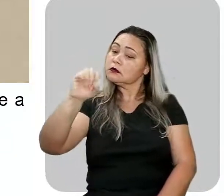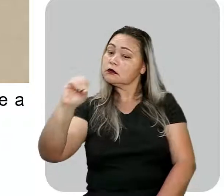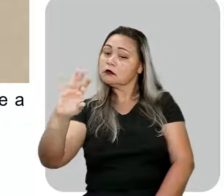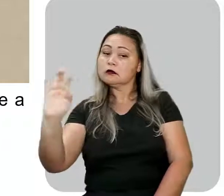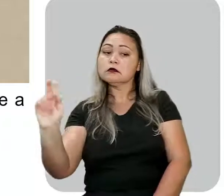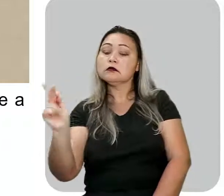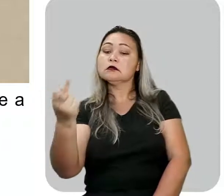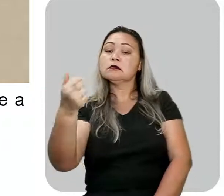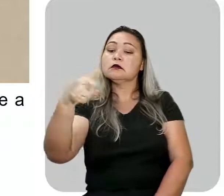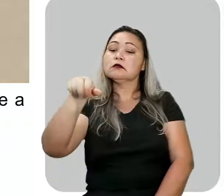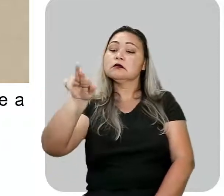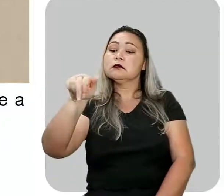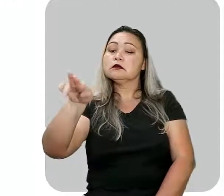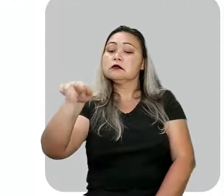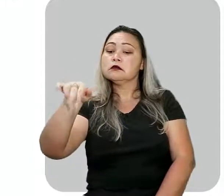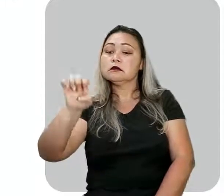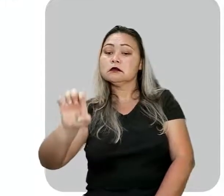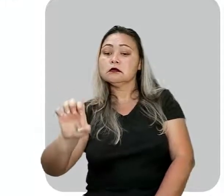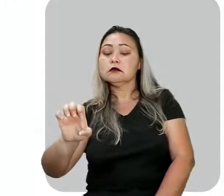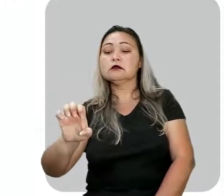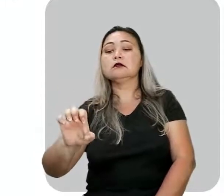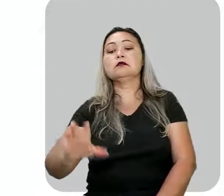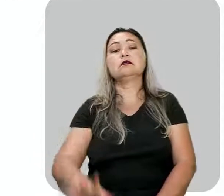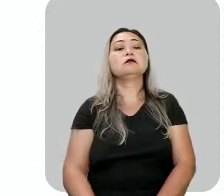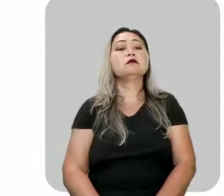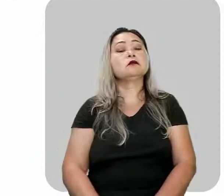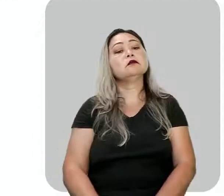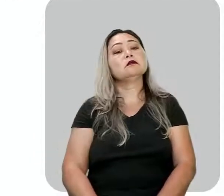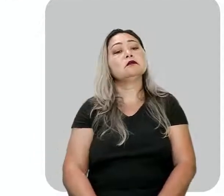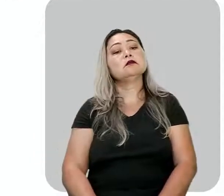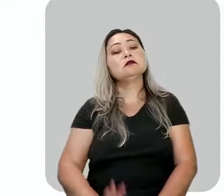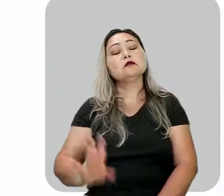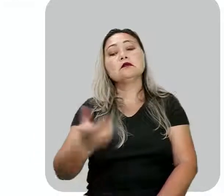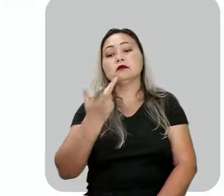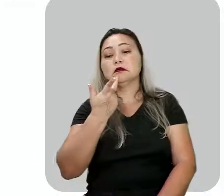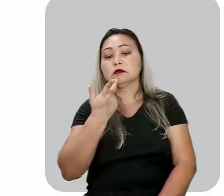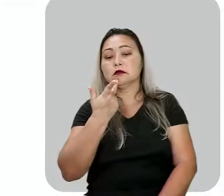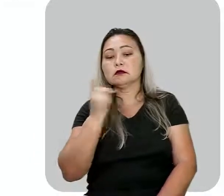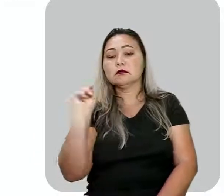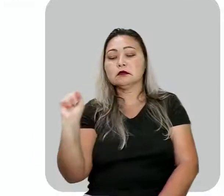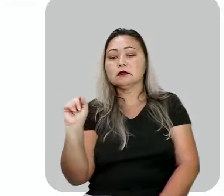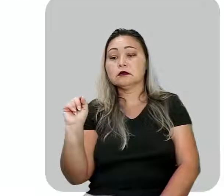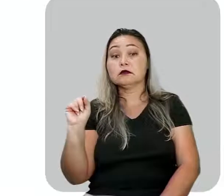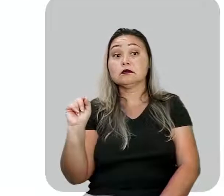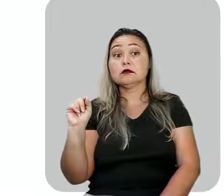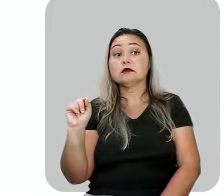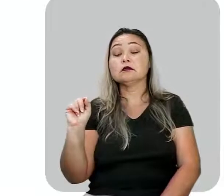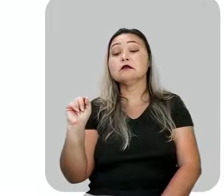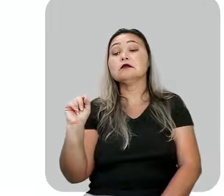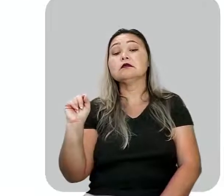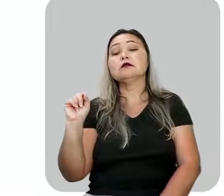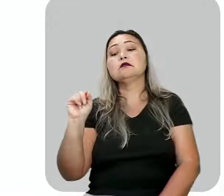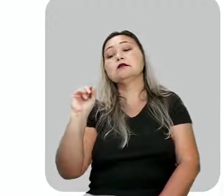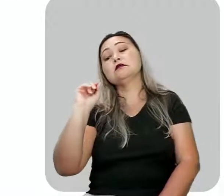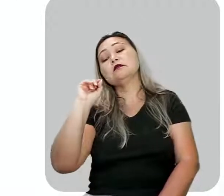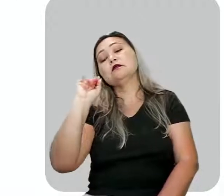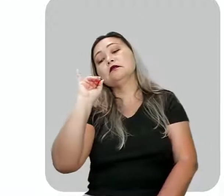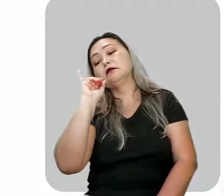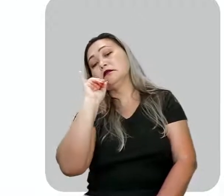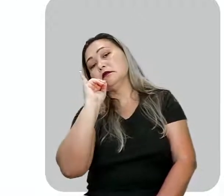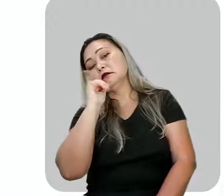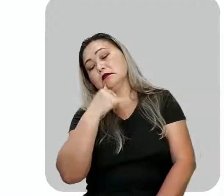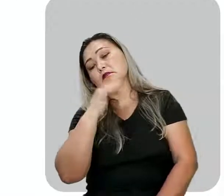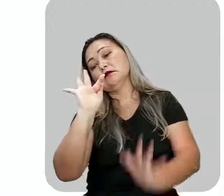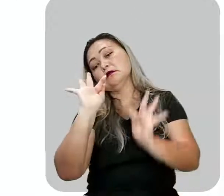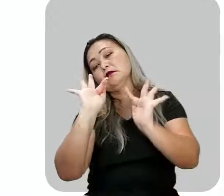Isso mesmo! E vamos aí agora falar um pouquinho sobre quem? O triste fim